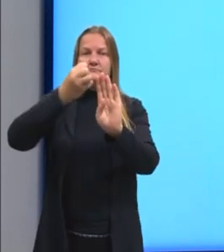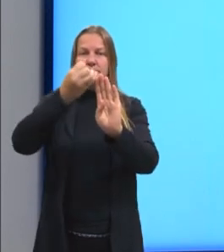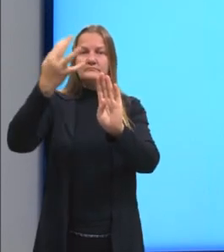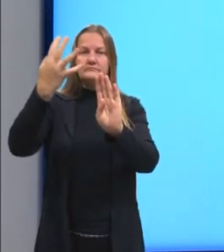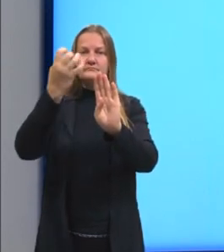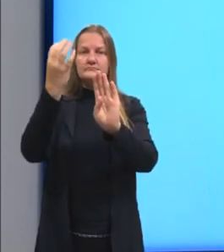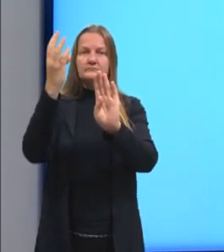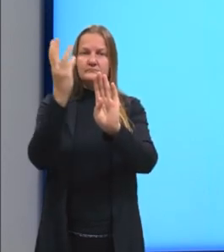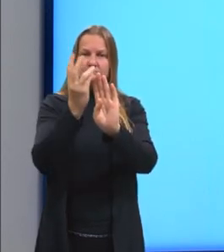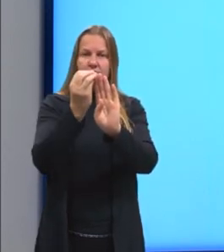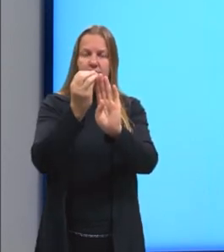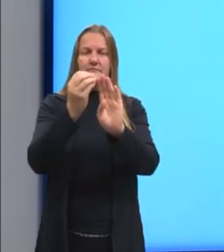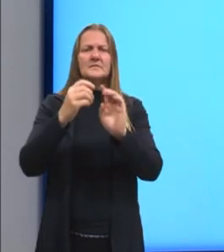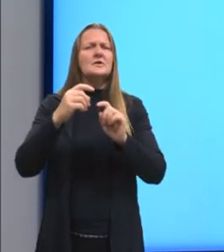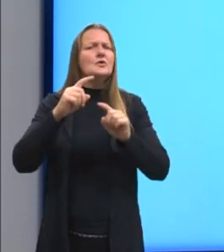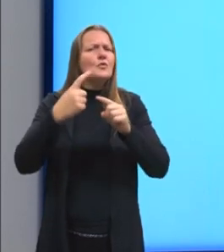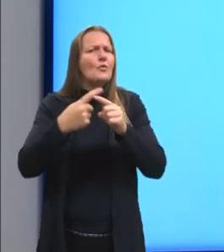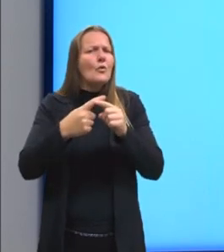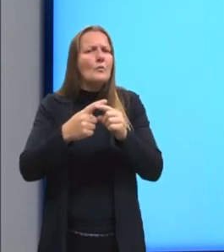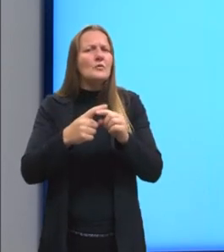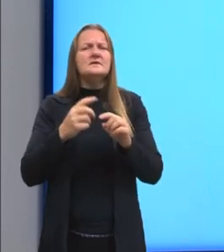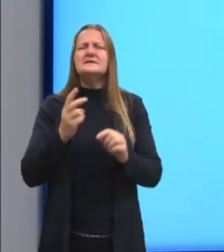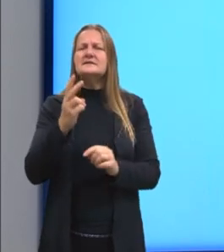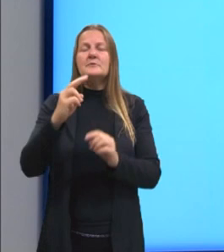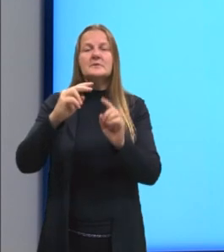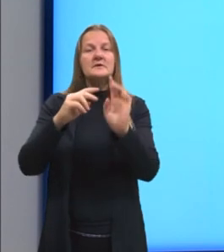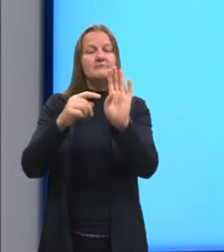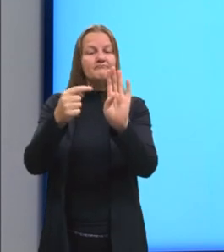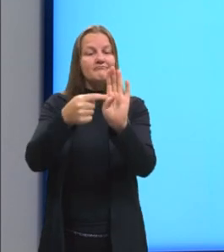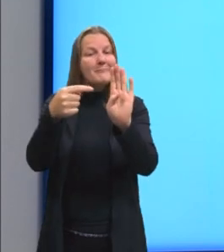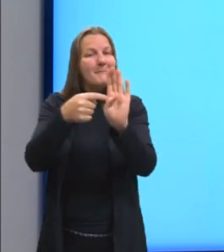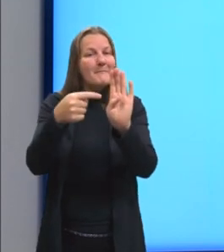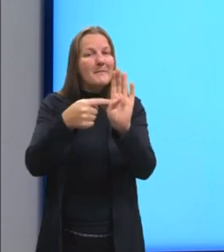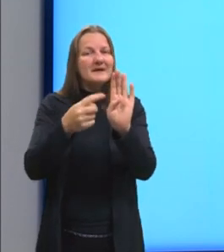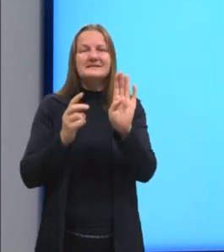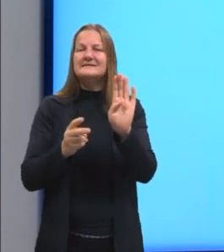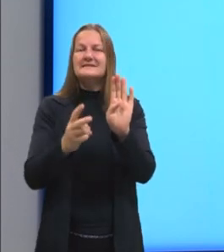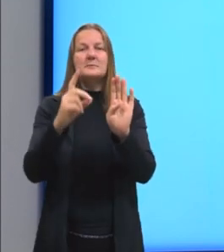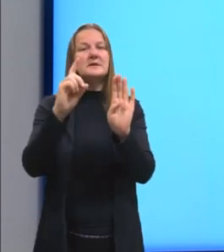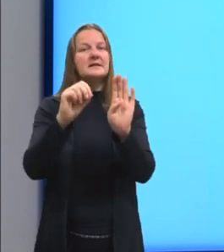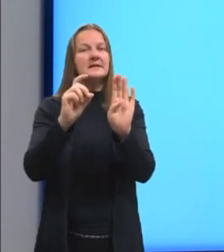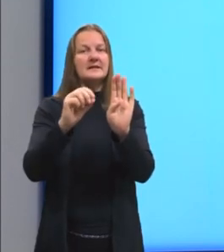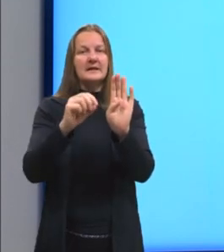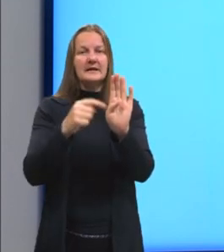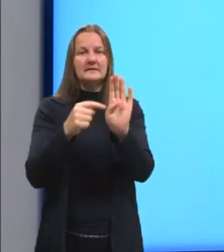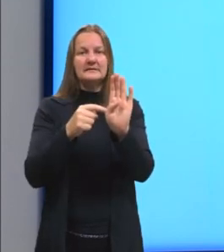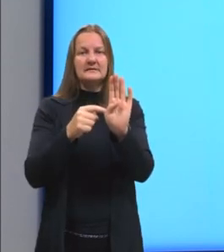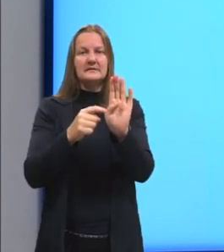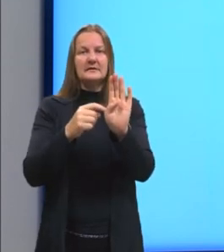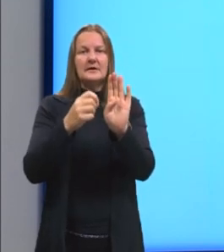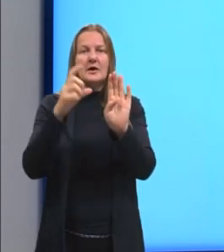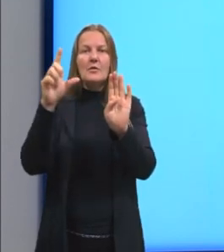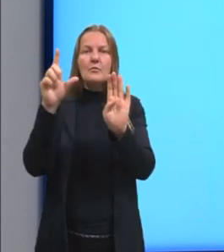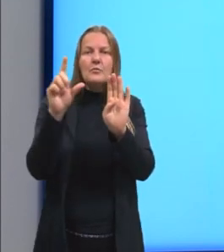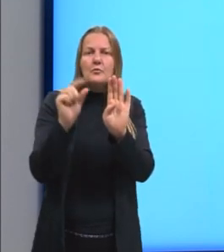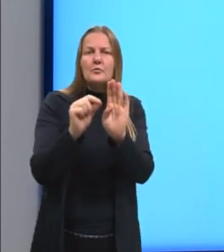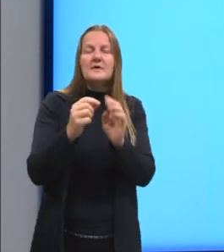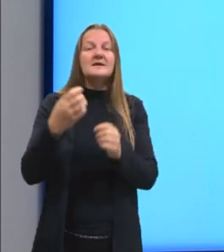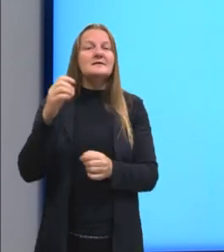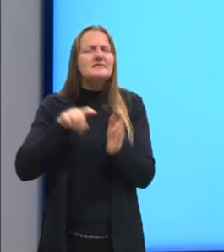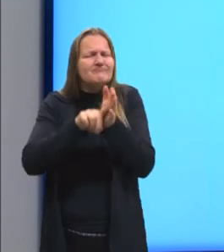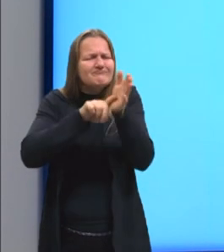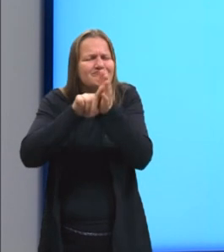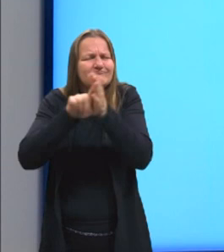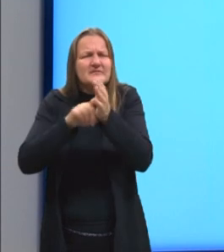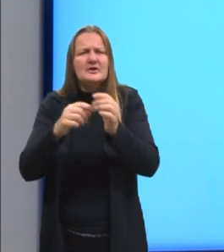escrever números usando potências de base 10. Ela é utilizada para reduzir a escrita de números que